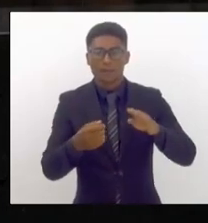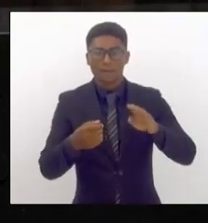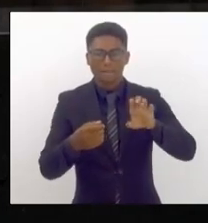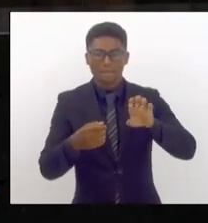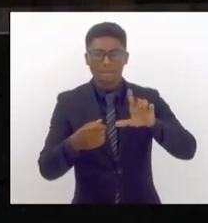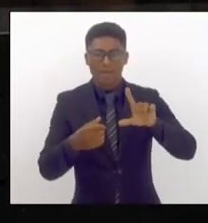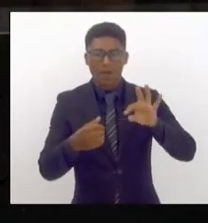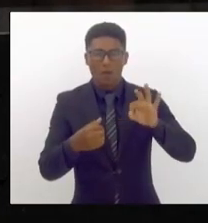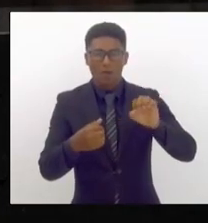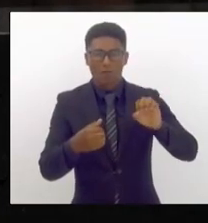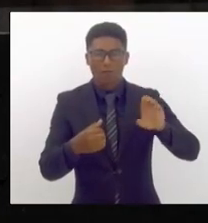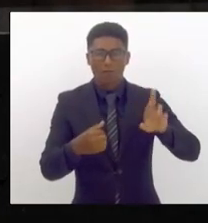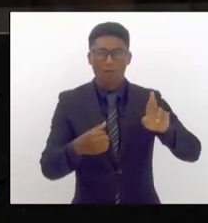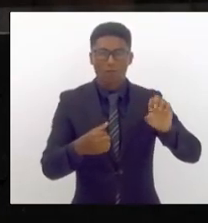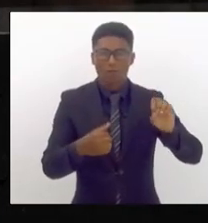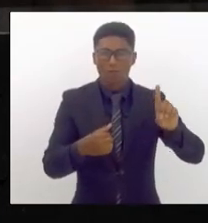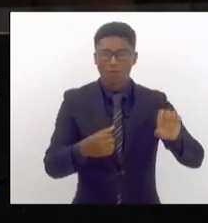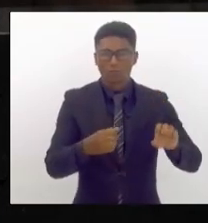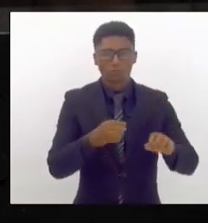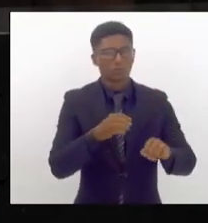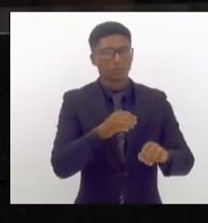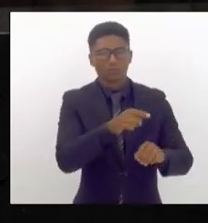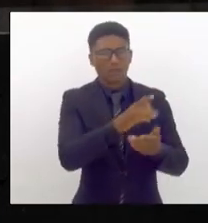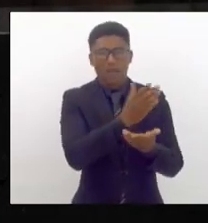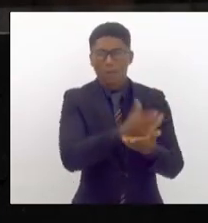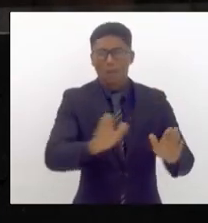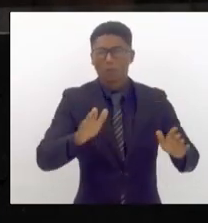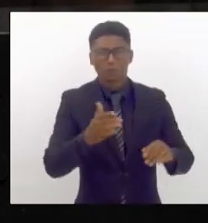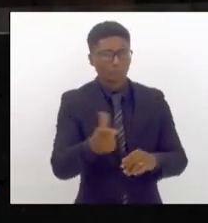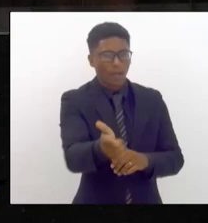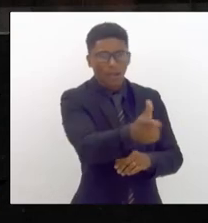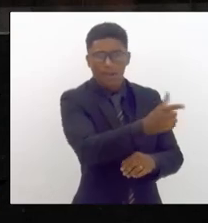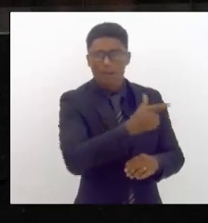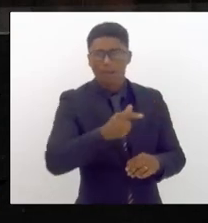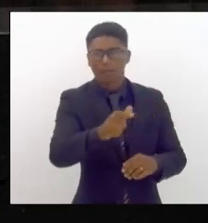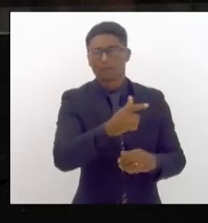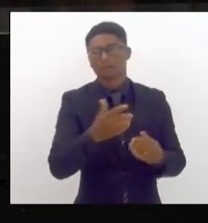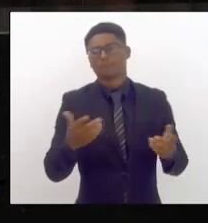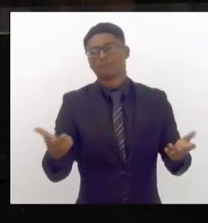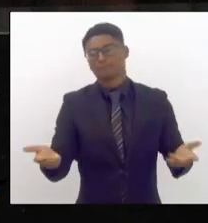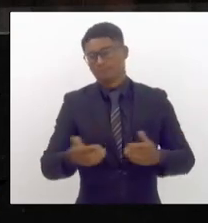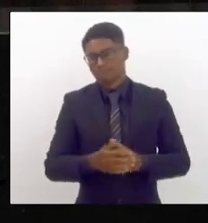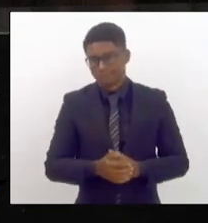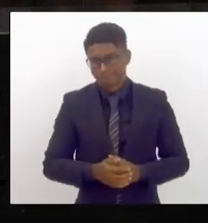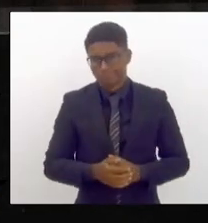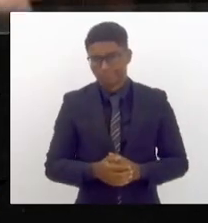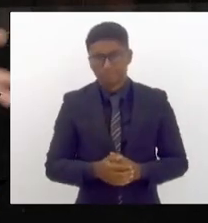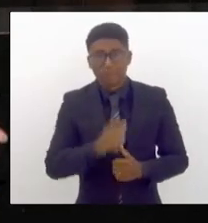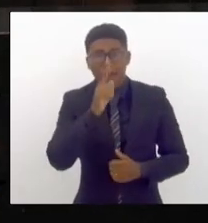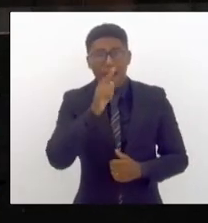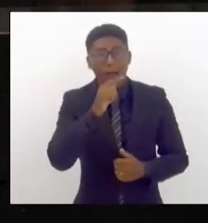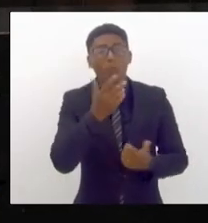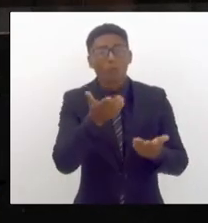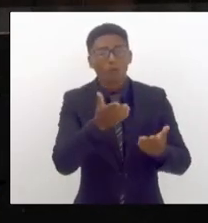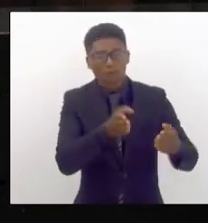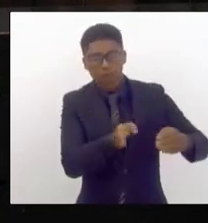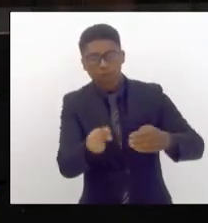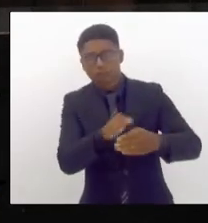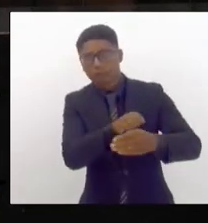canaleta para escoar a água das chuvas então o que acontece deputado Carla Machado simplesmente a água não tem para onde escoar